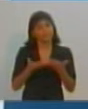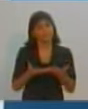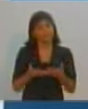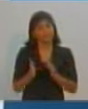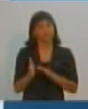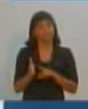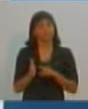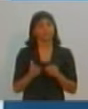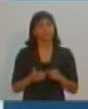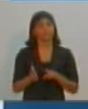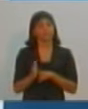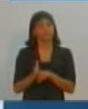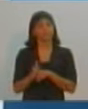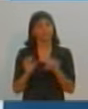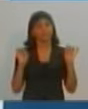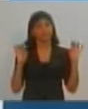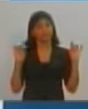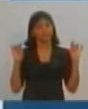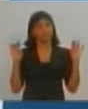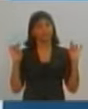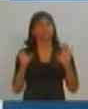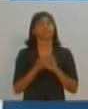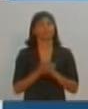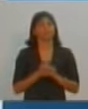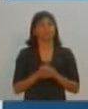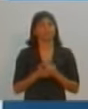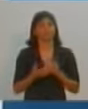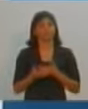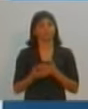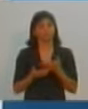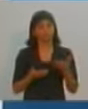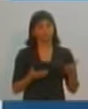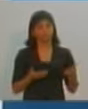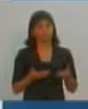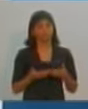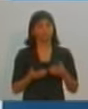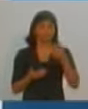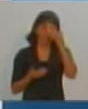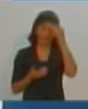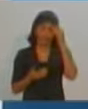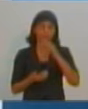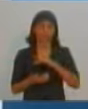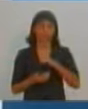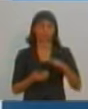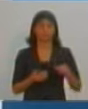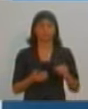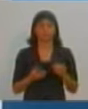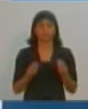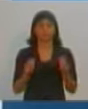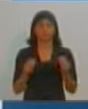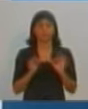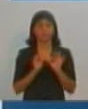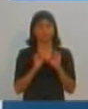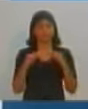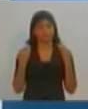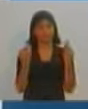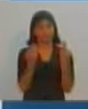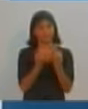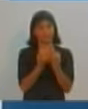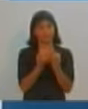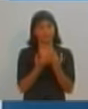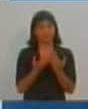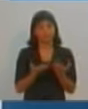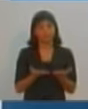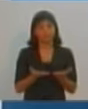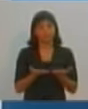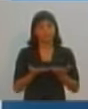essa rede de proteção, atendendo a população. Em Prudente, nós temos cerca de 25 mil famílias que dependem desse tipo de